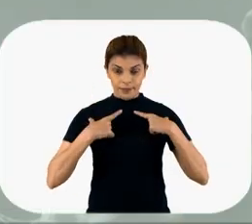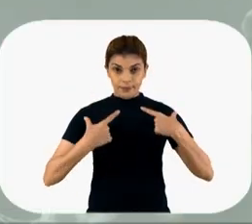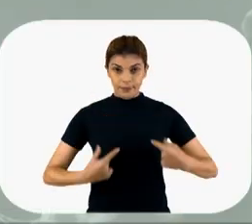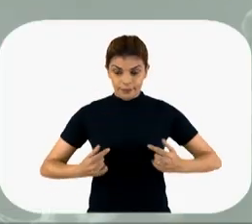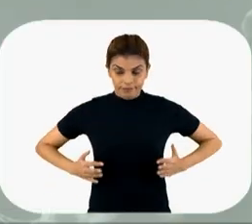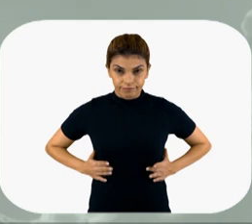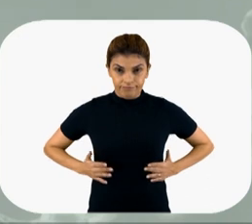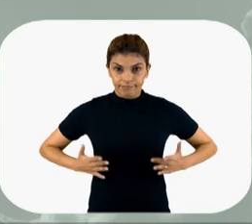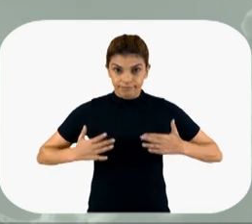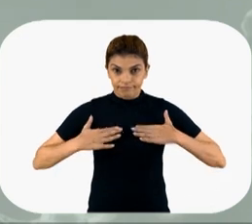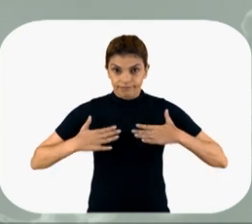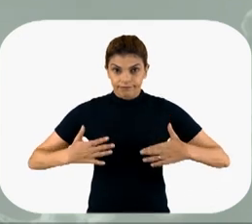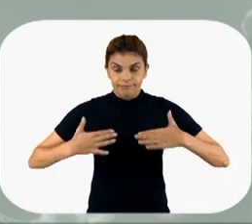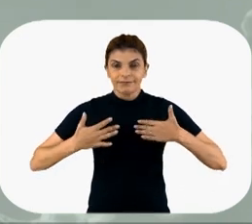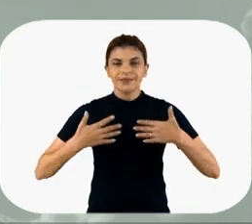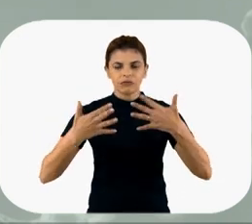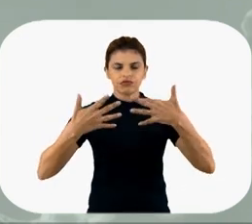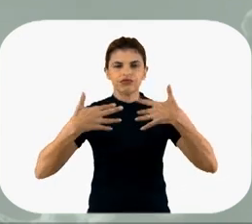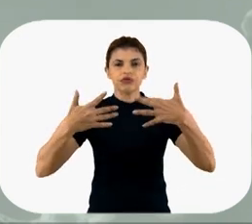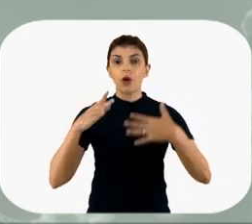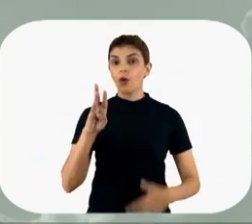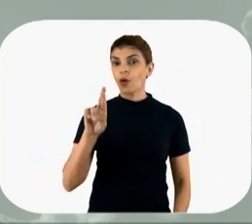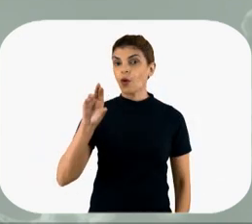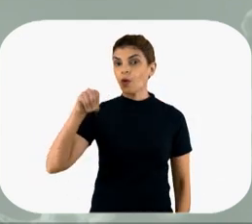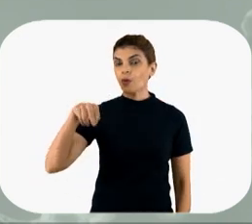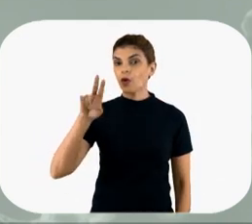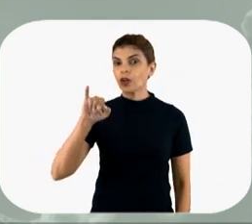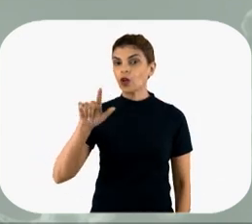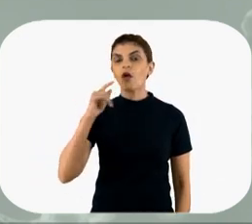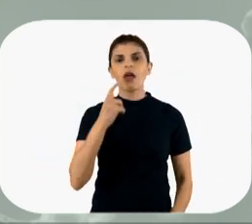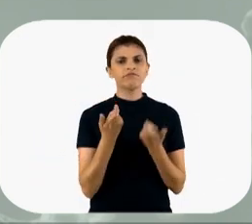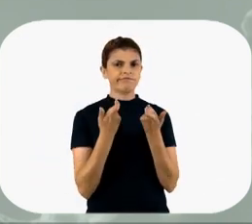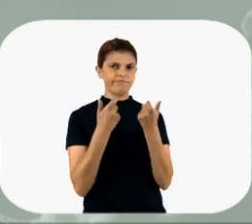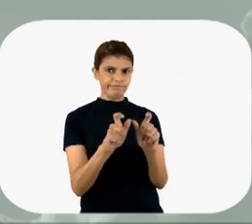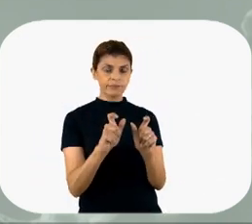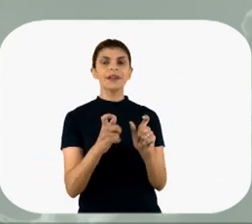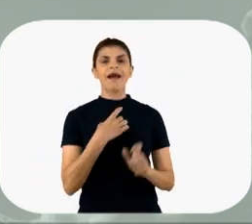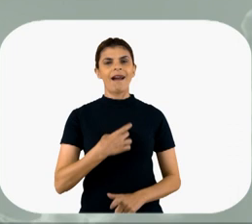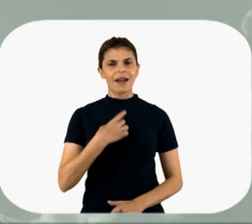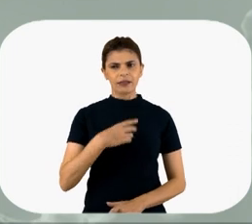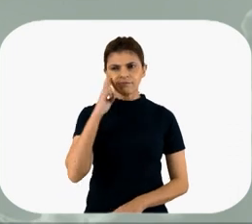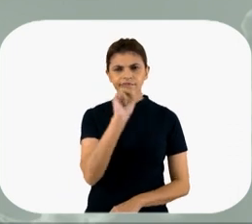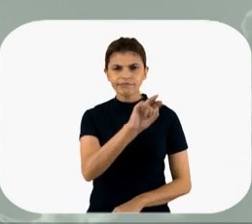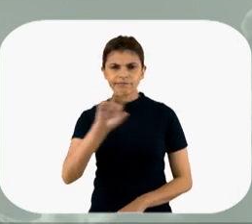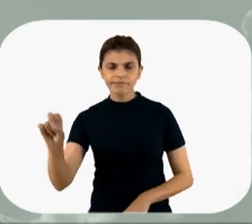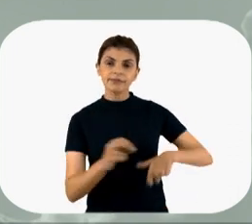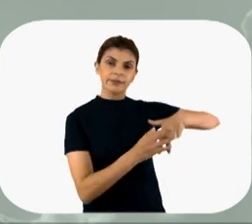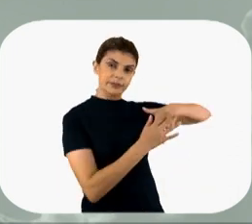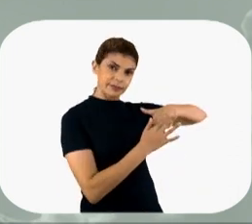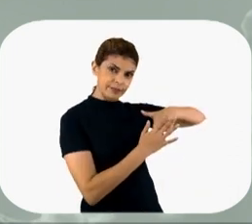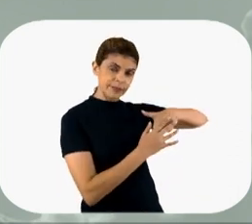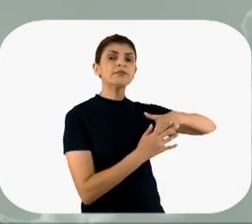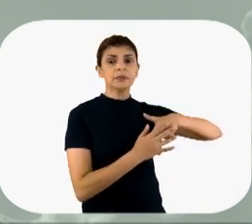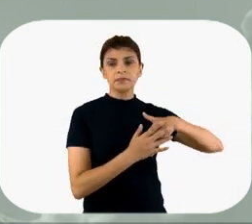efeito no TOLike 4 da membrana do bronquíolo, naquele receptor, que é um efeito imunomodulador da Ásitro, que a gente vê em outros pacientes com